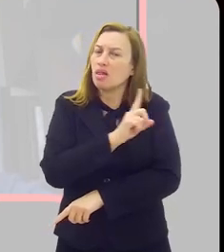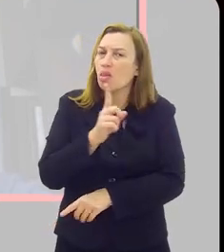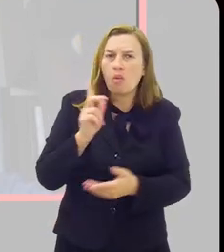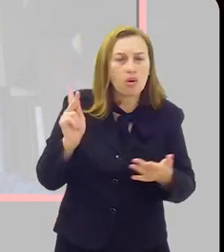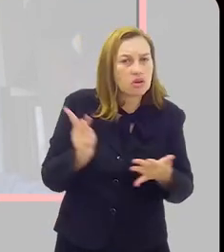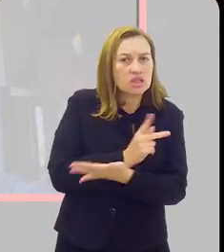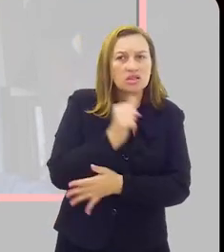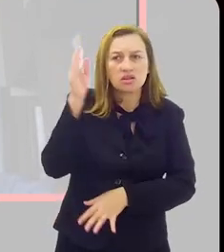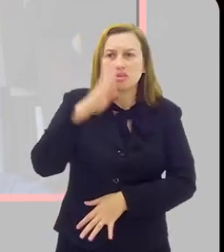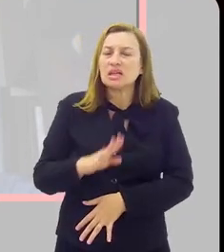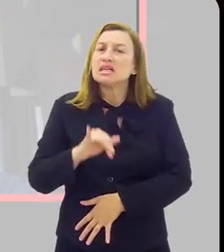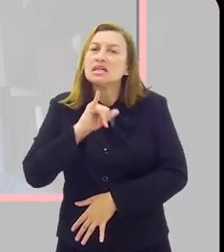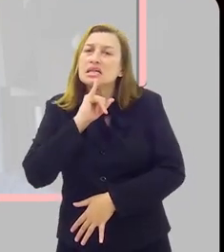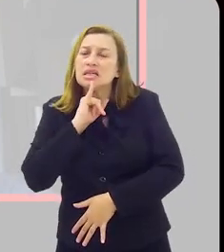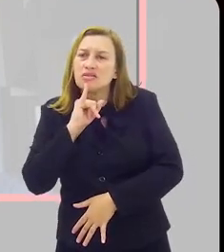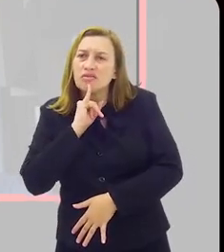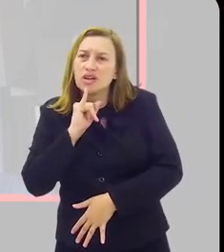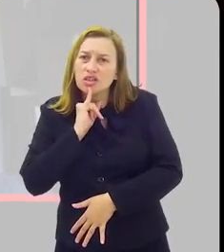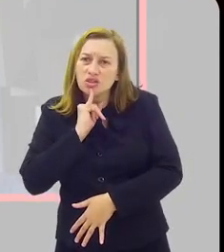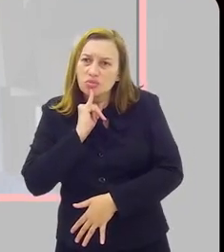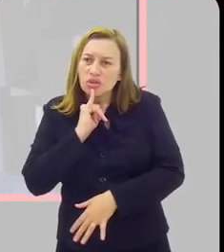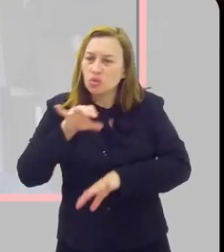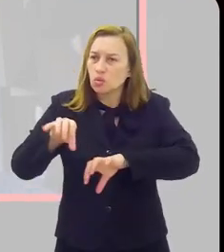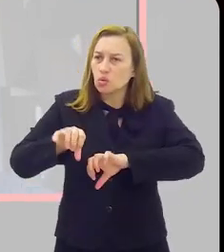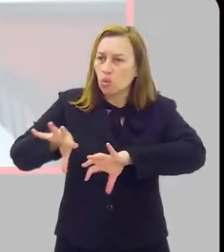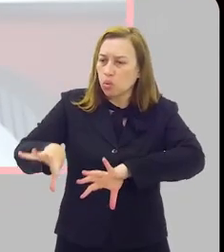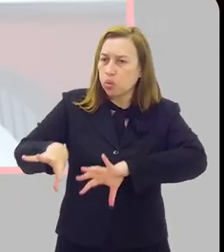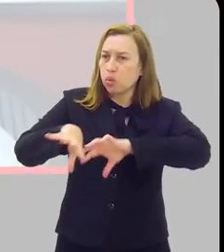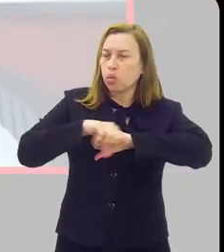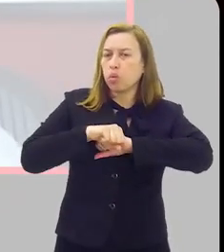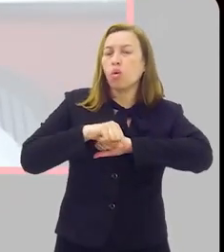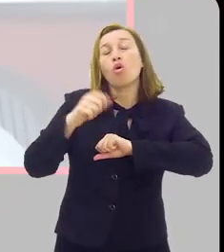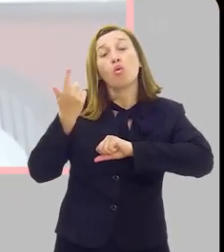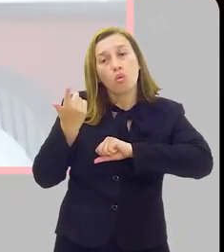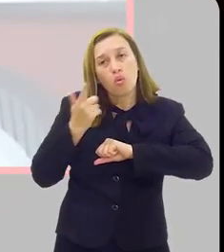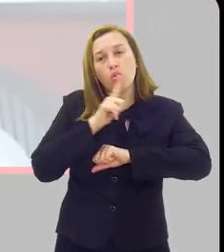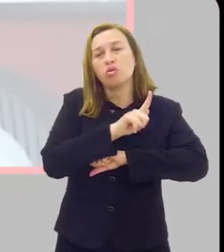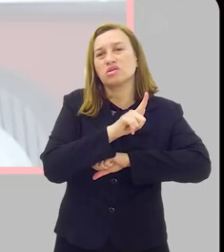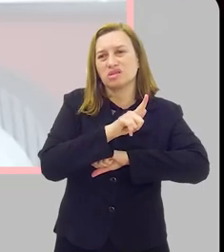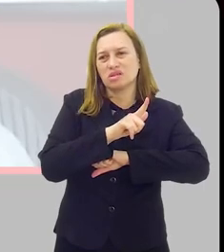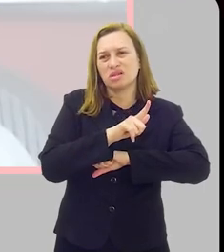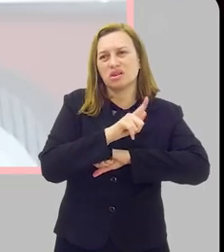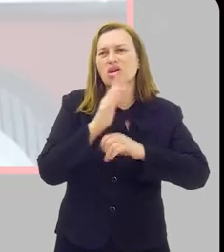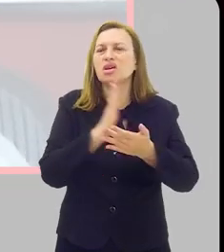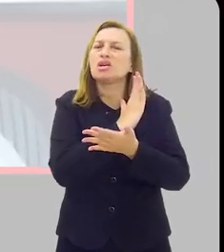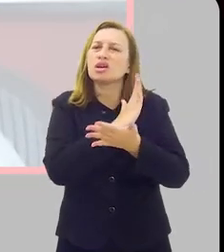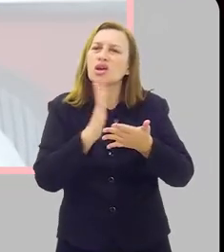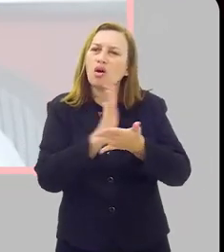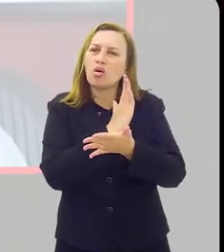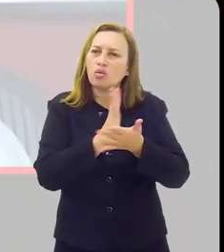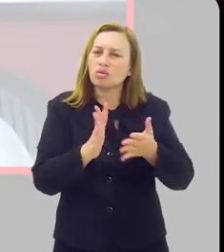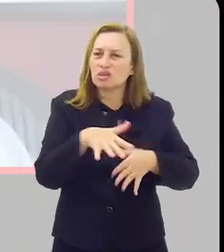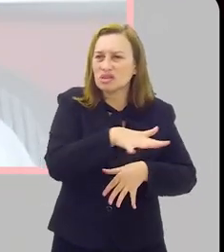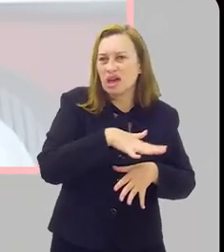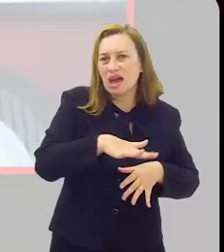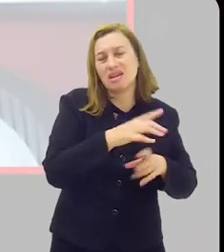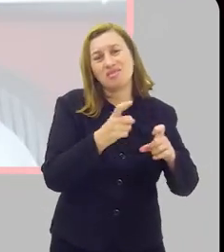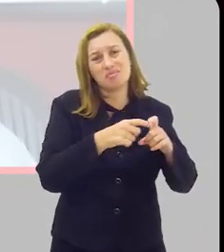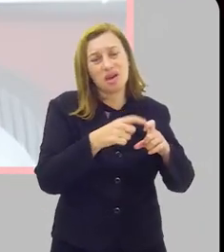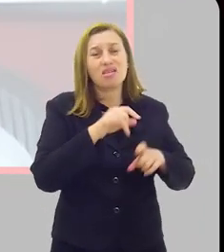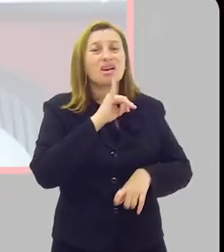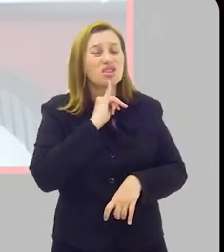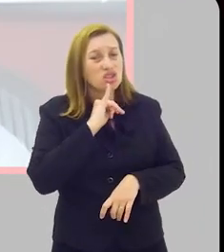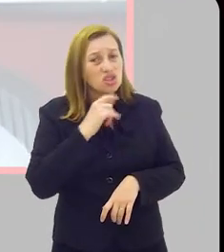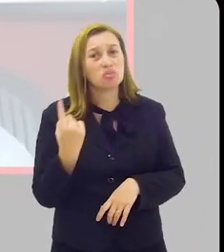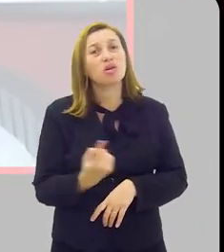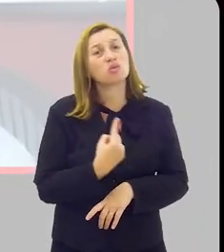nunca houve no Brasil. Infelizmente, essa contaminação, ela conseguiu se fazer, inclusive em alguns meios médicos. É muito